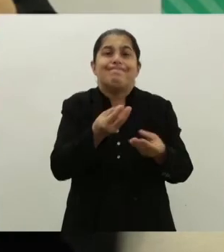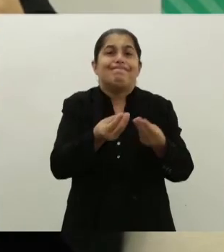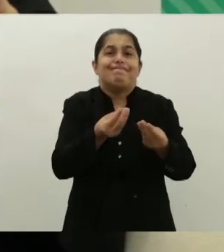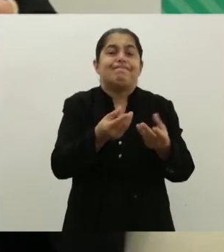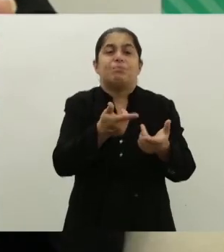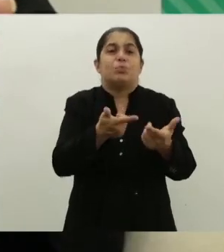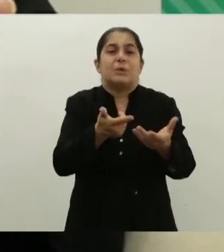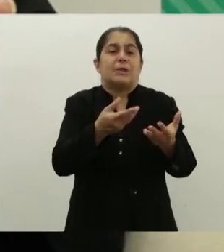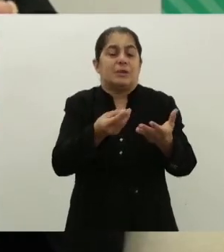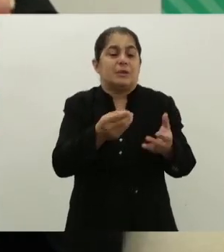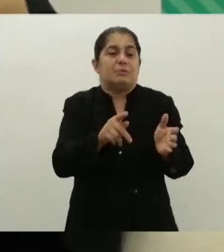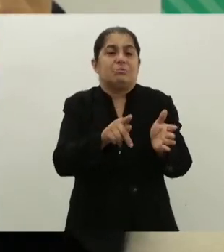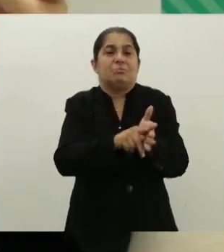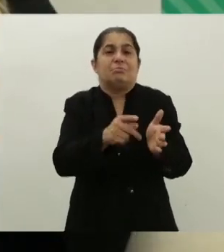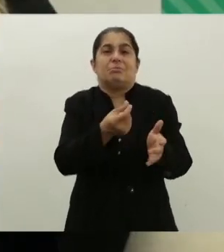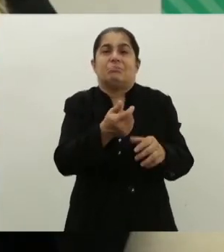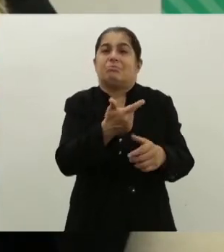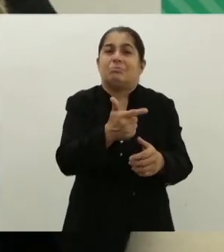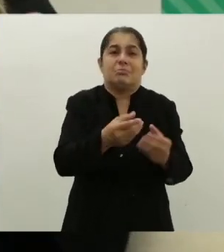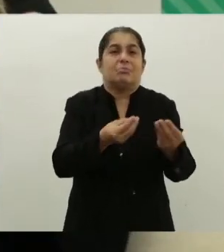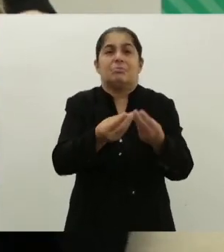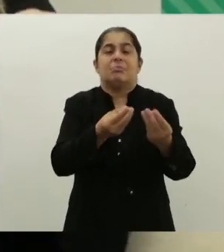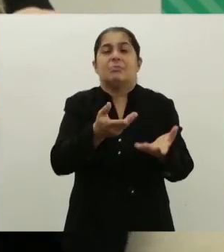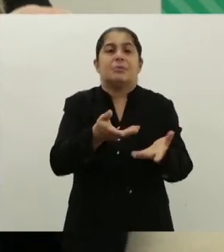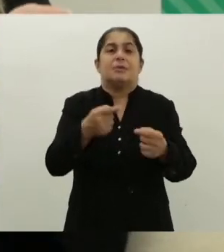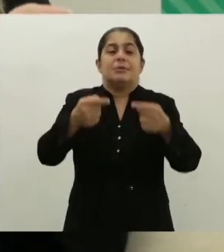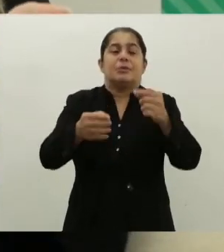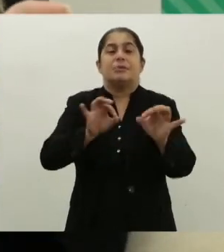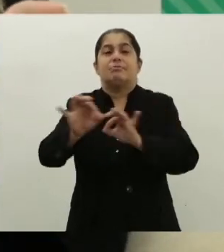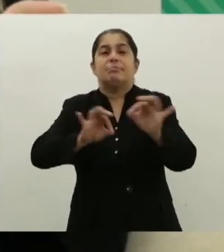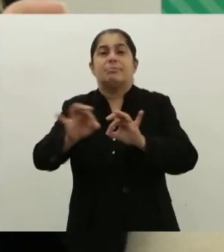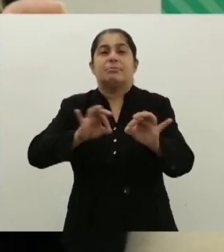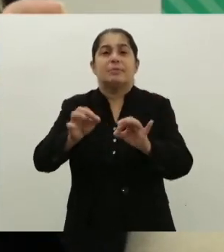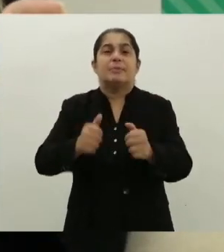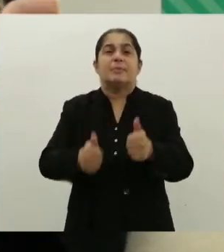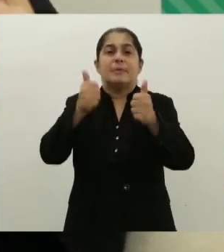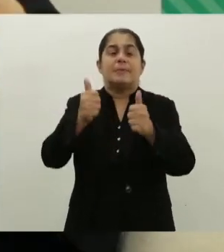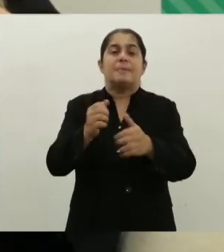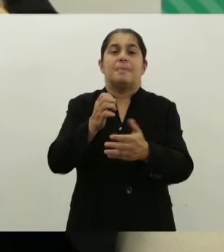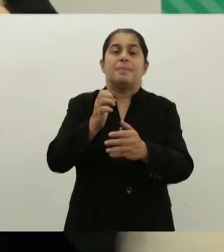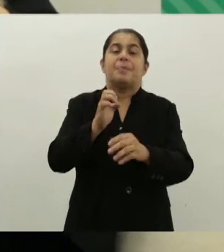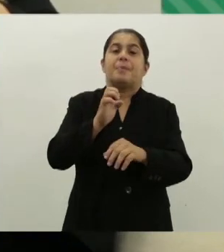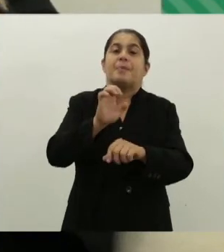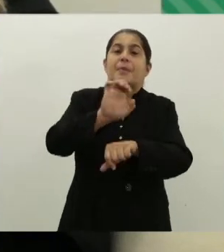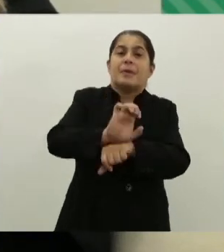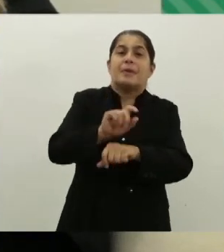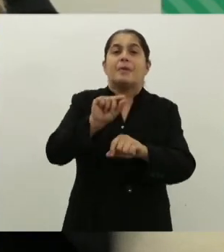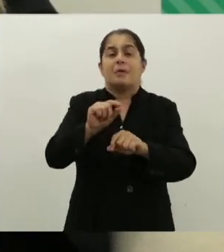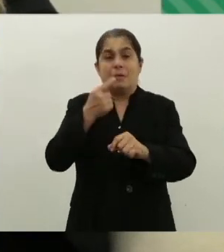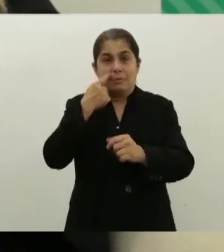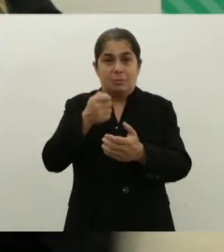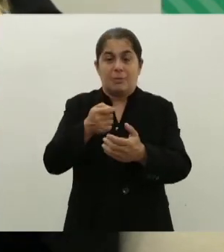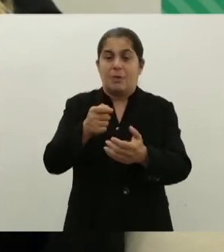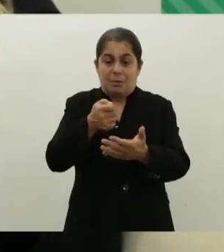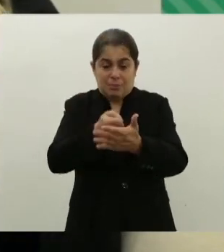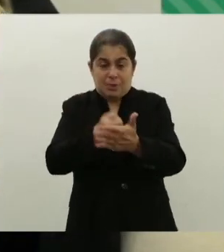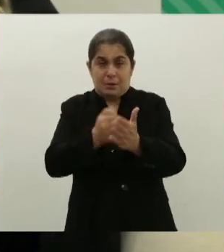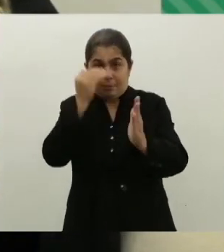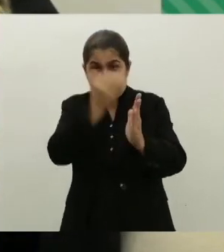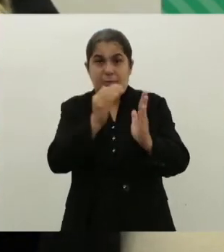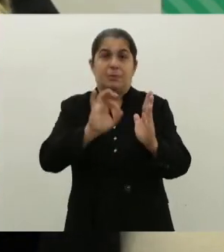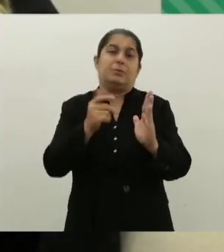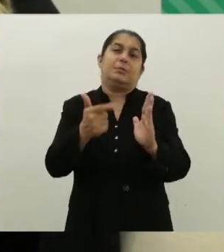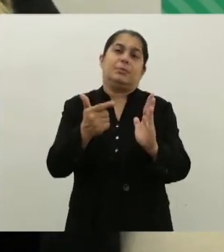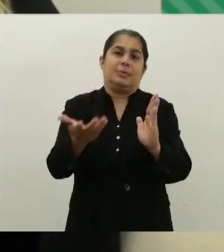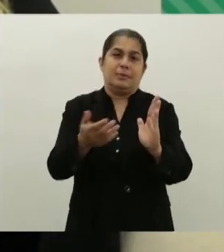não vão formular política que, consequentemente, vai fazer com que o Estado se sinta obrigado a